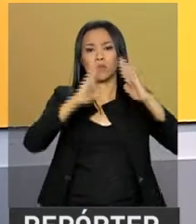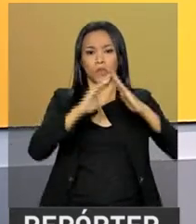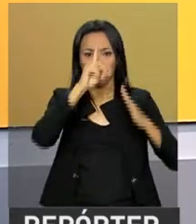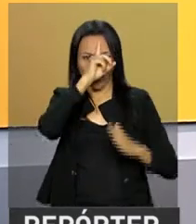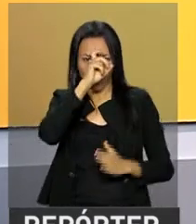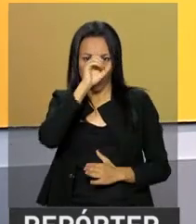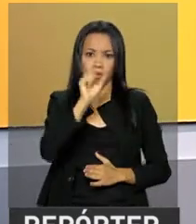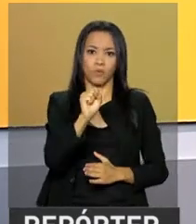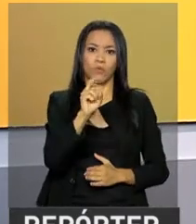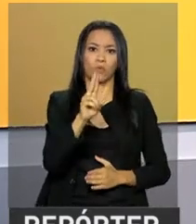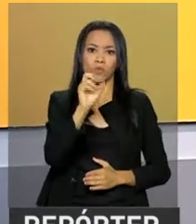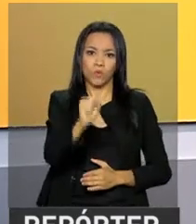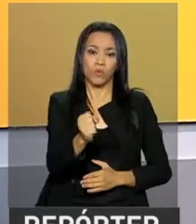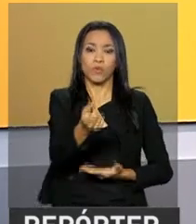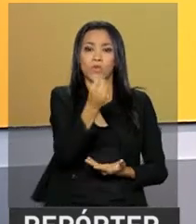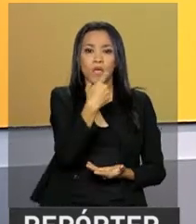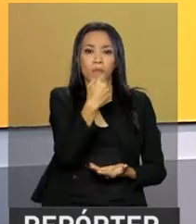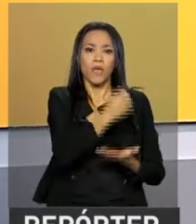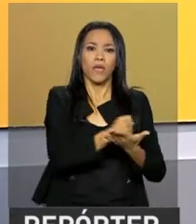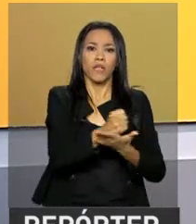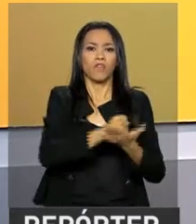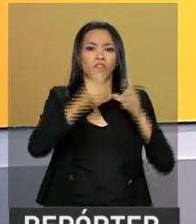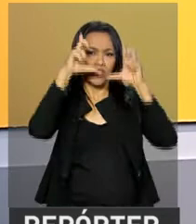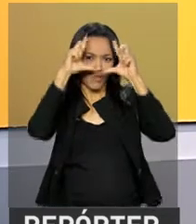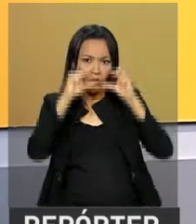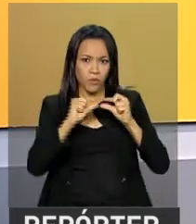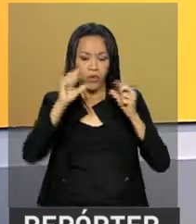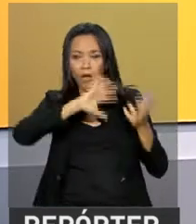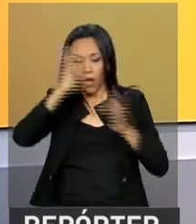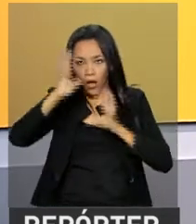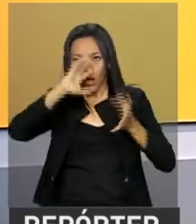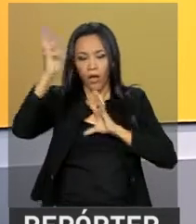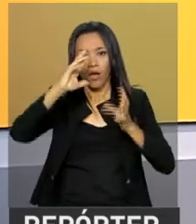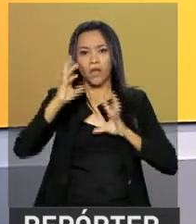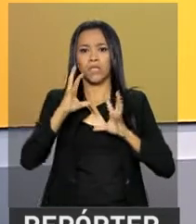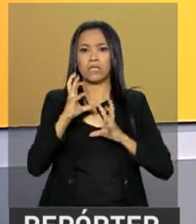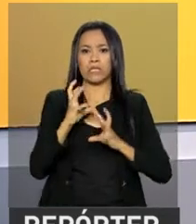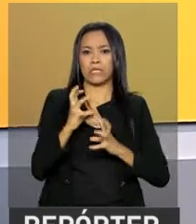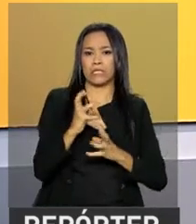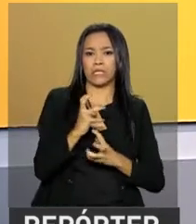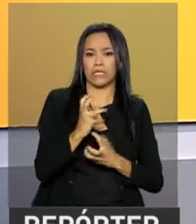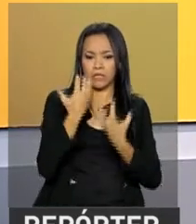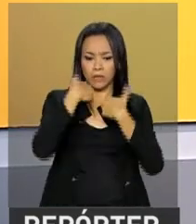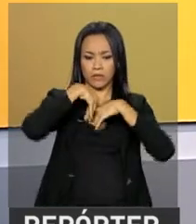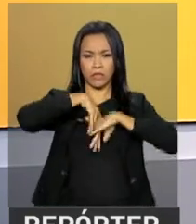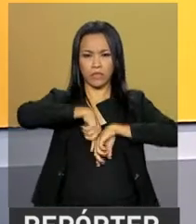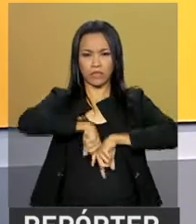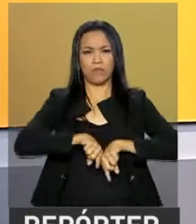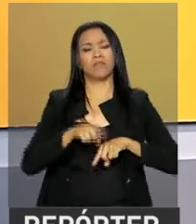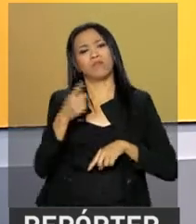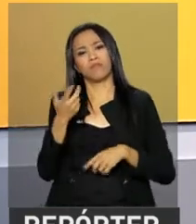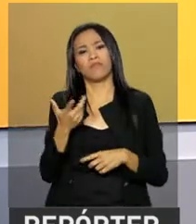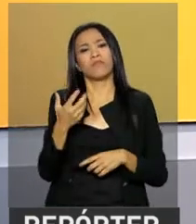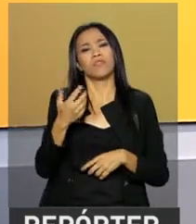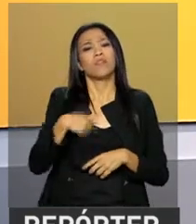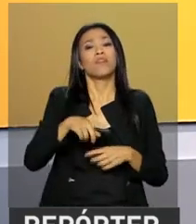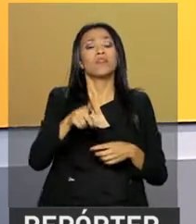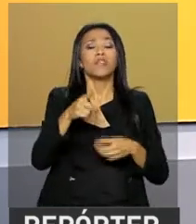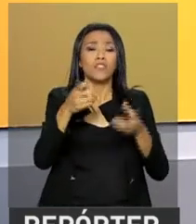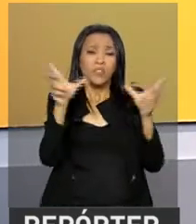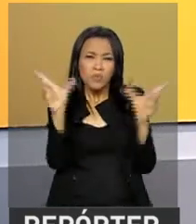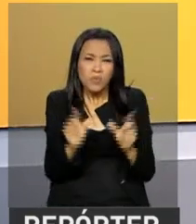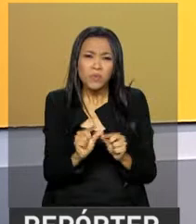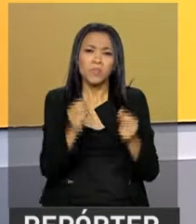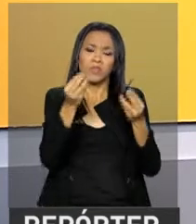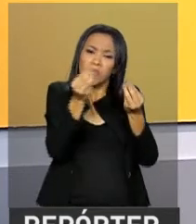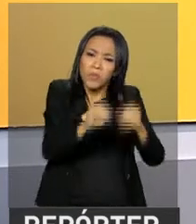O medicamento vai reduzir os surtos e a progressão da doença com menos riscos aos pacientes. Outro fator